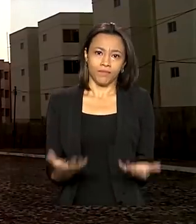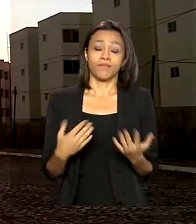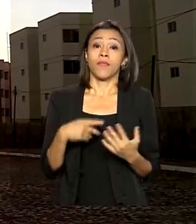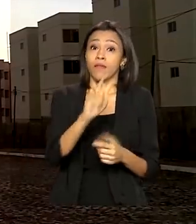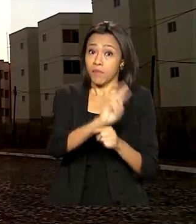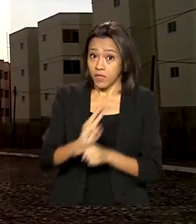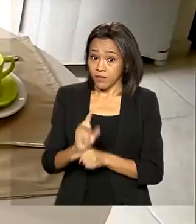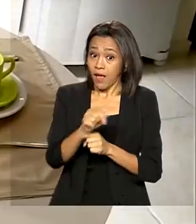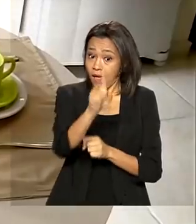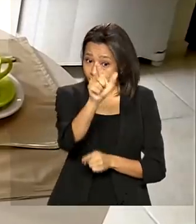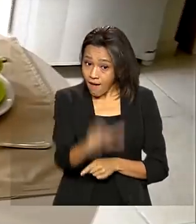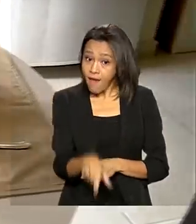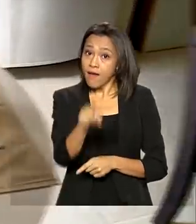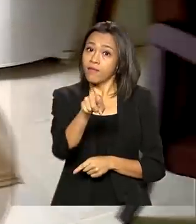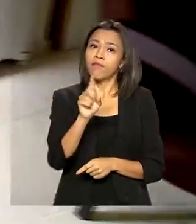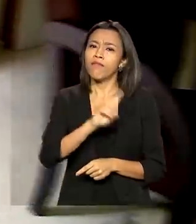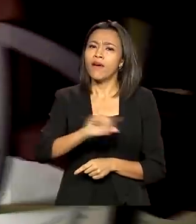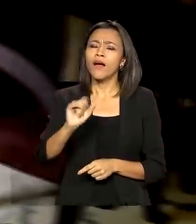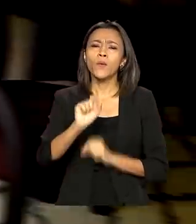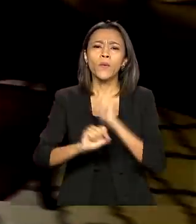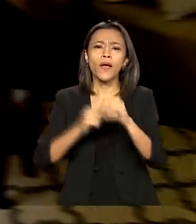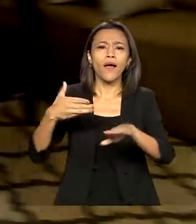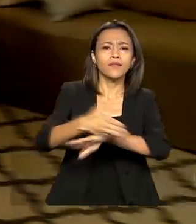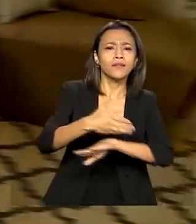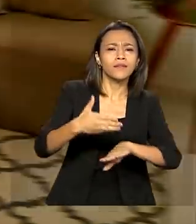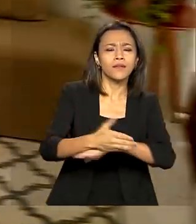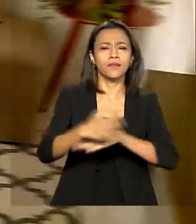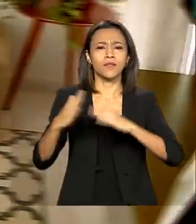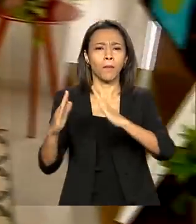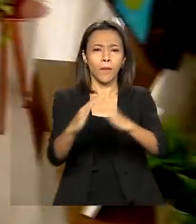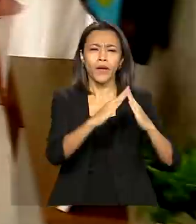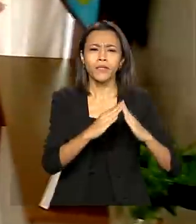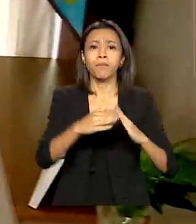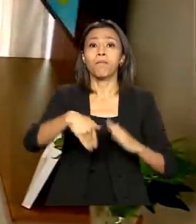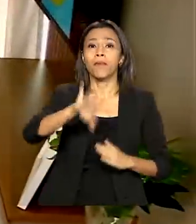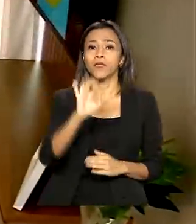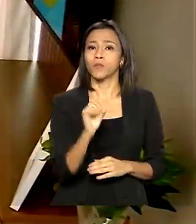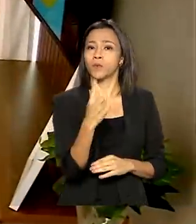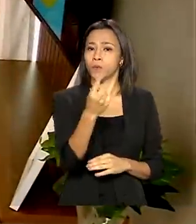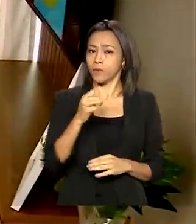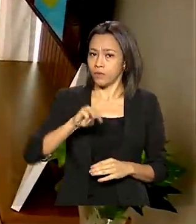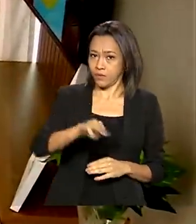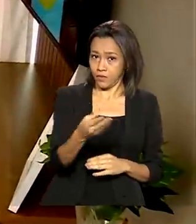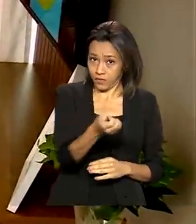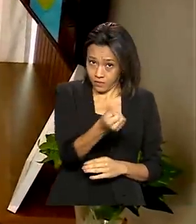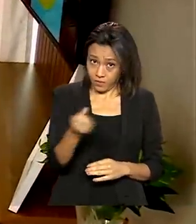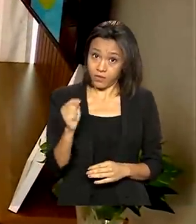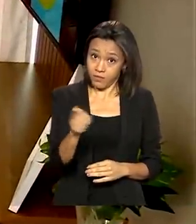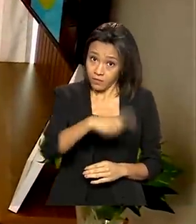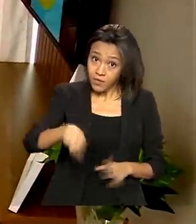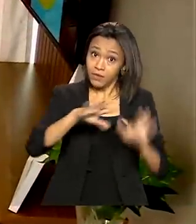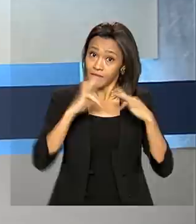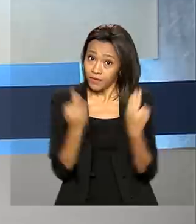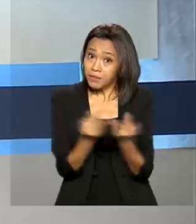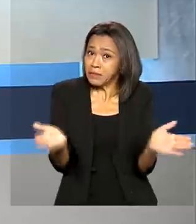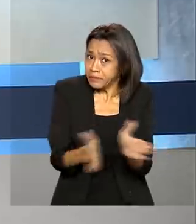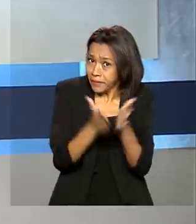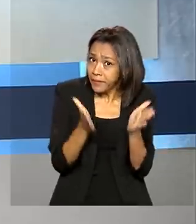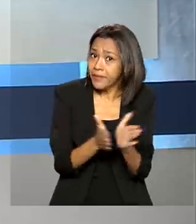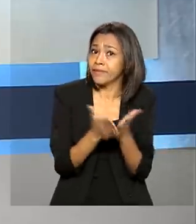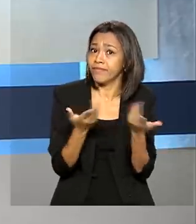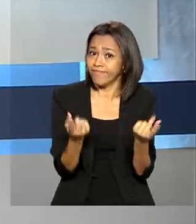Casa Verde e Amarela vai facilitar o acesso à moradia para mais de 1 milhão e 600 mil famílias de baixa renda.